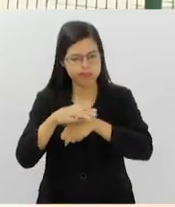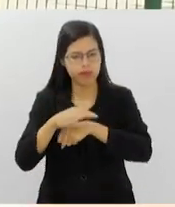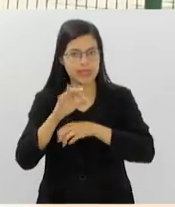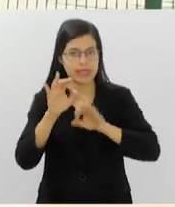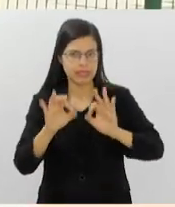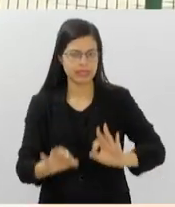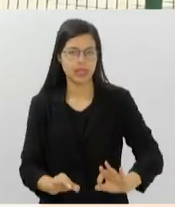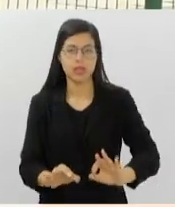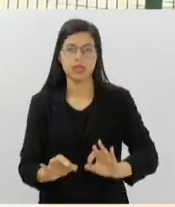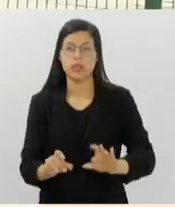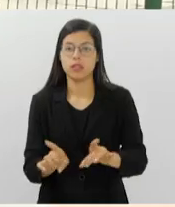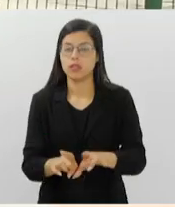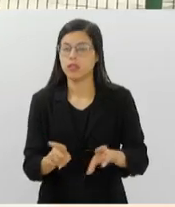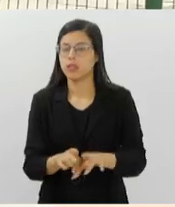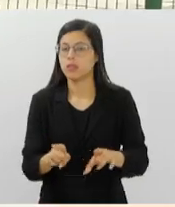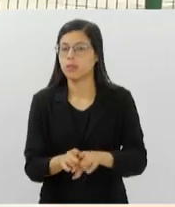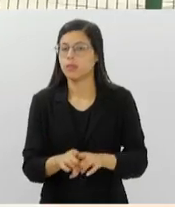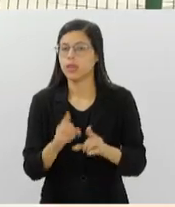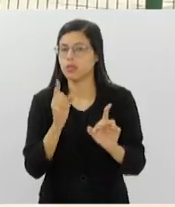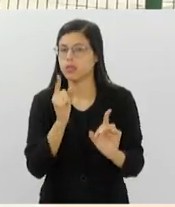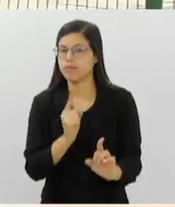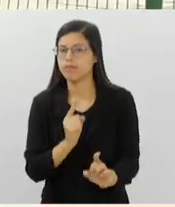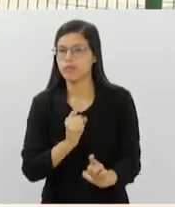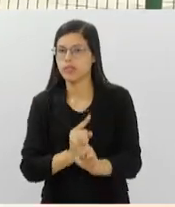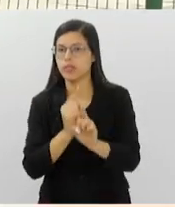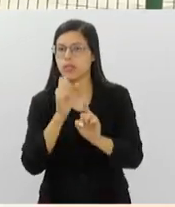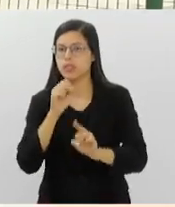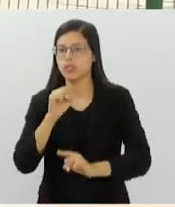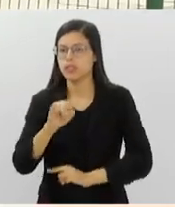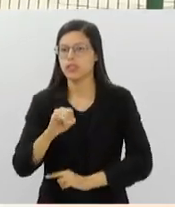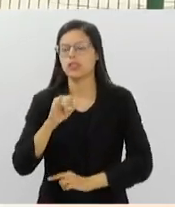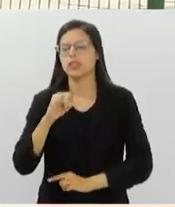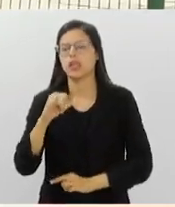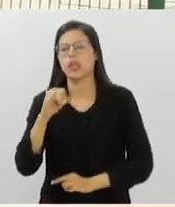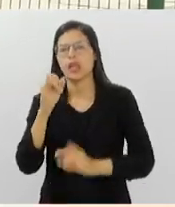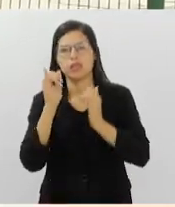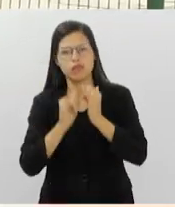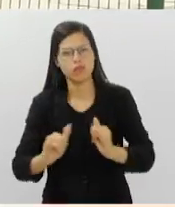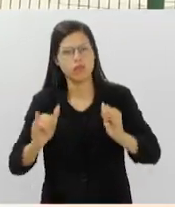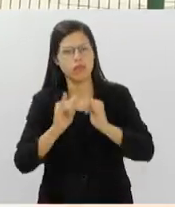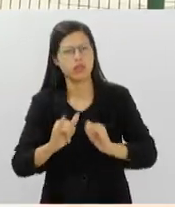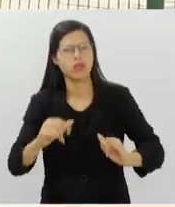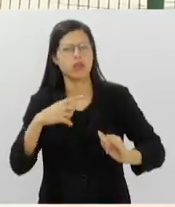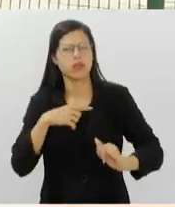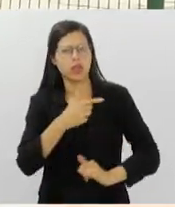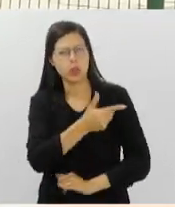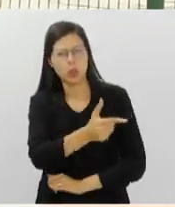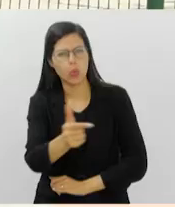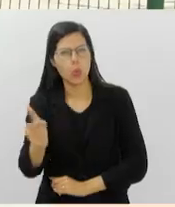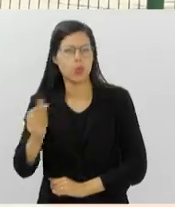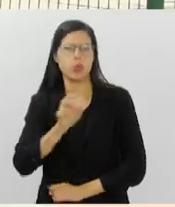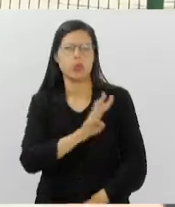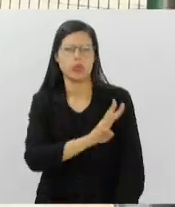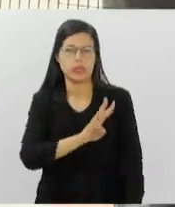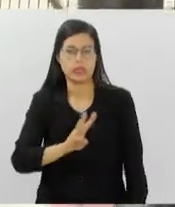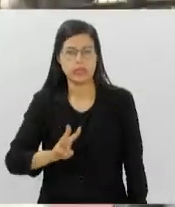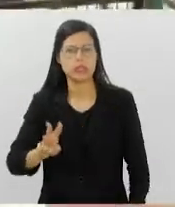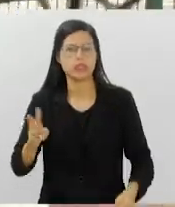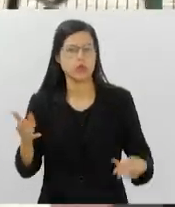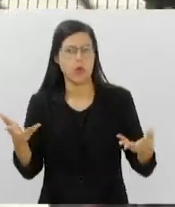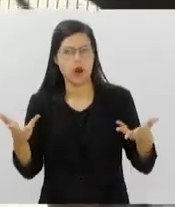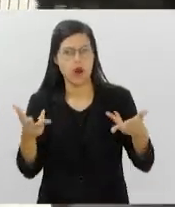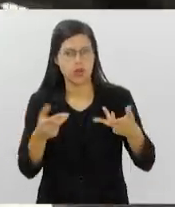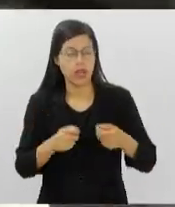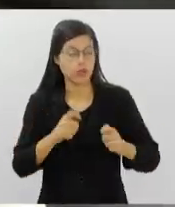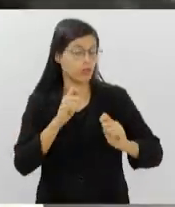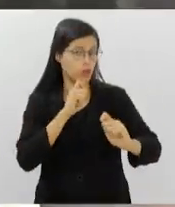E também buscar identificar se essa notícia, ela circulou em outros espaços, em veículos de qualidade, né? Em veículos